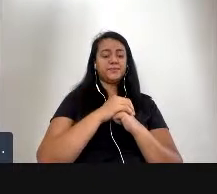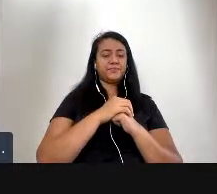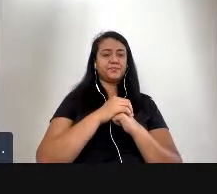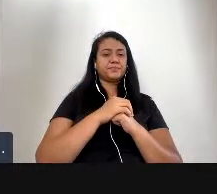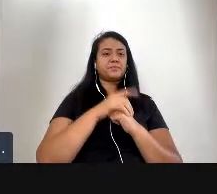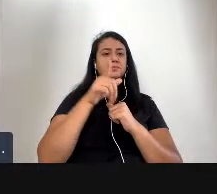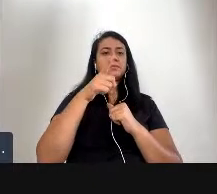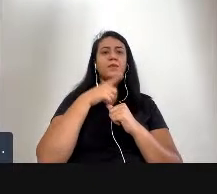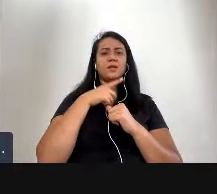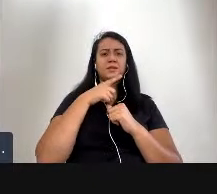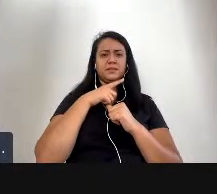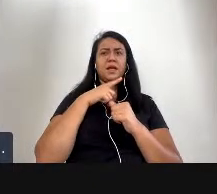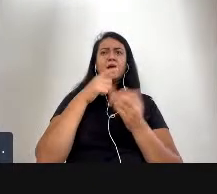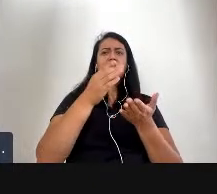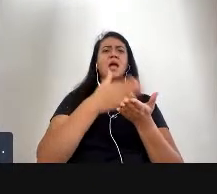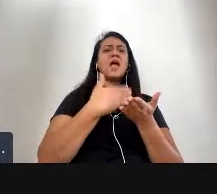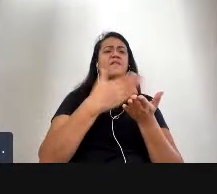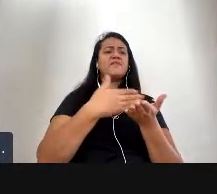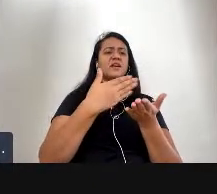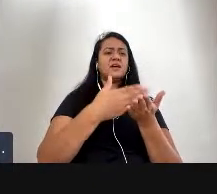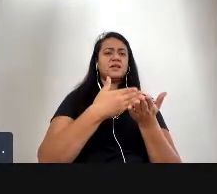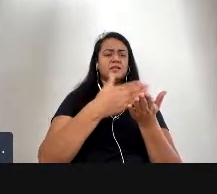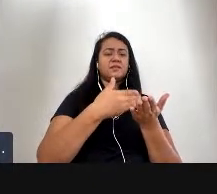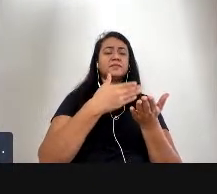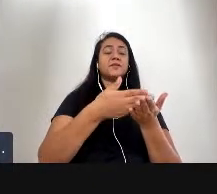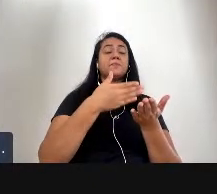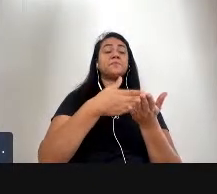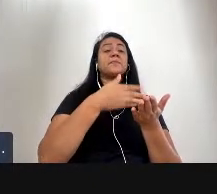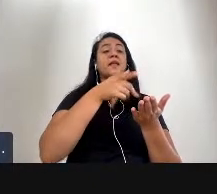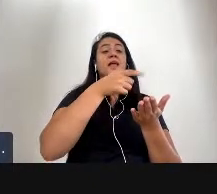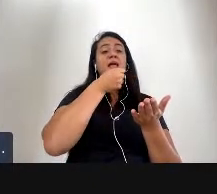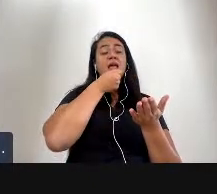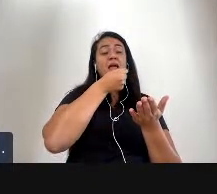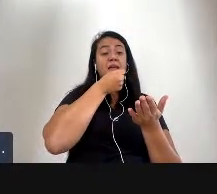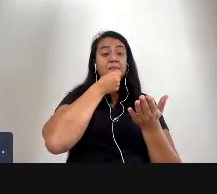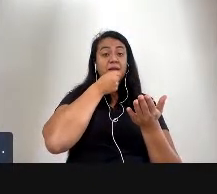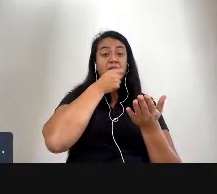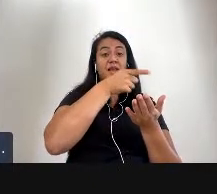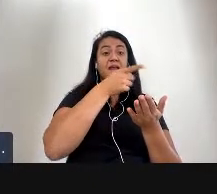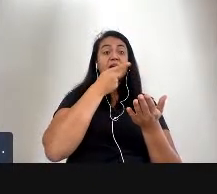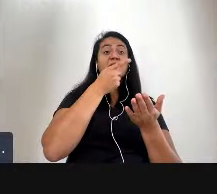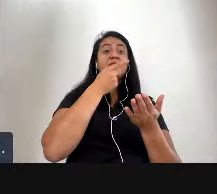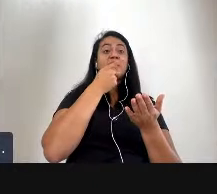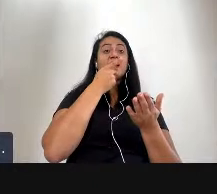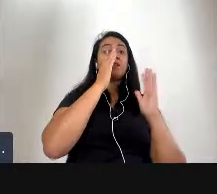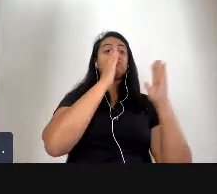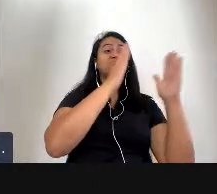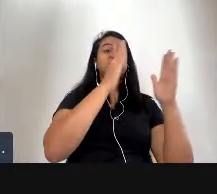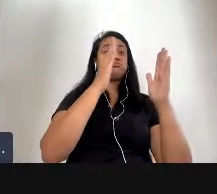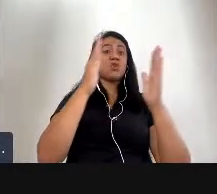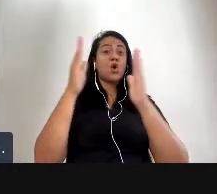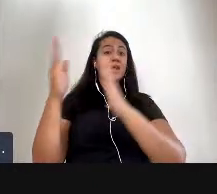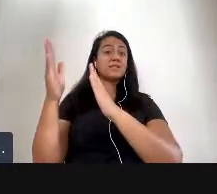depoimento na revista na revista Afro-América a coleção retratava os americanos brancos e outros europeus em estados